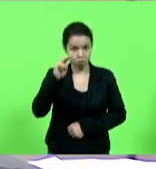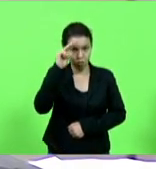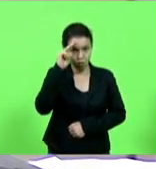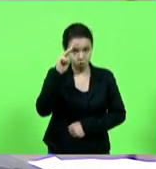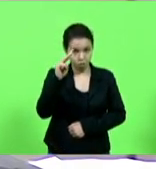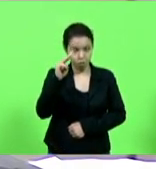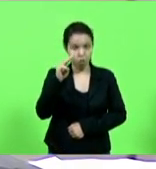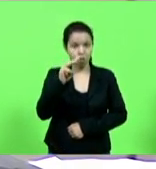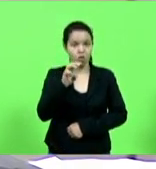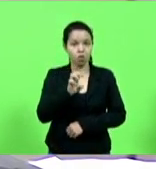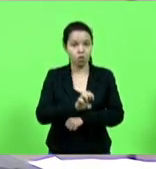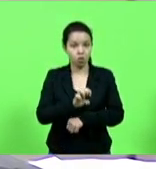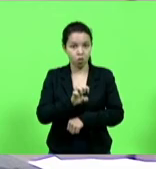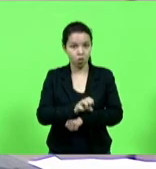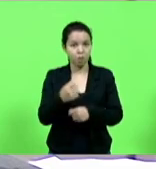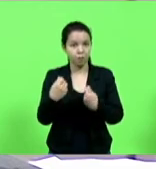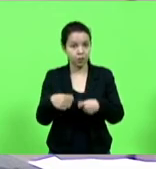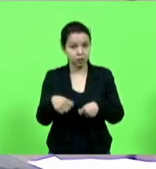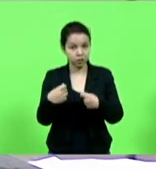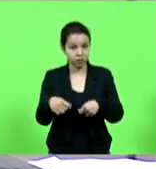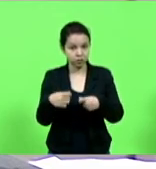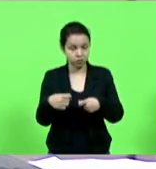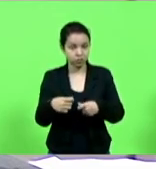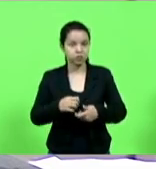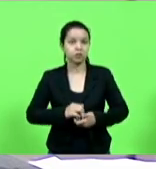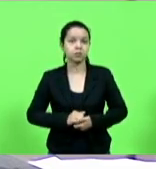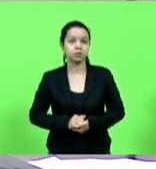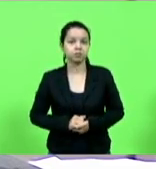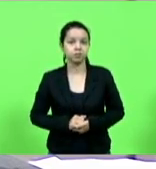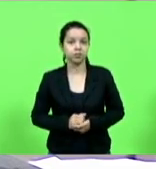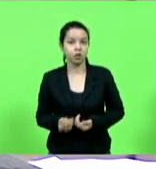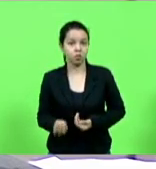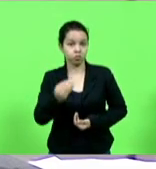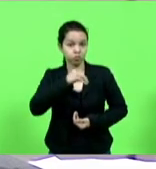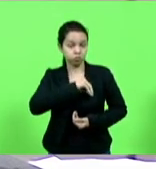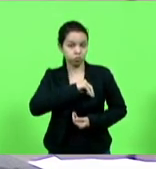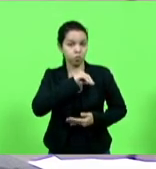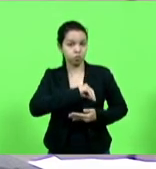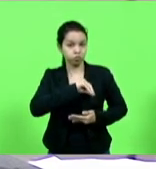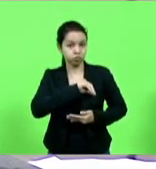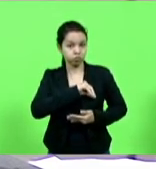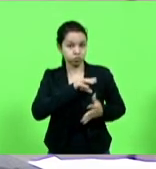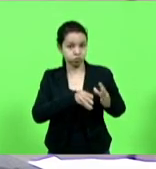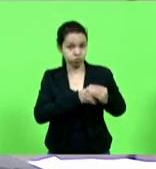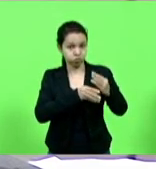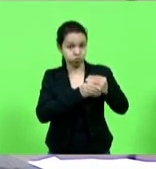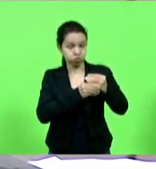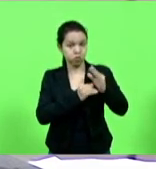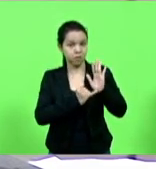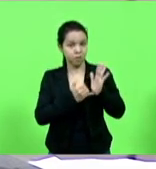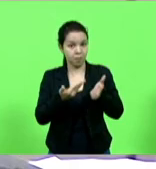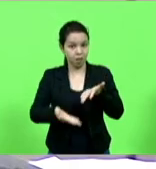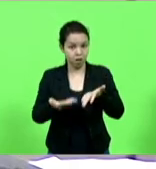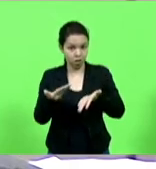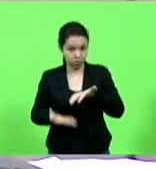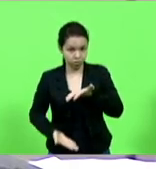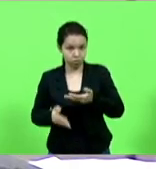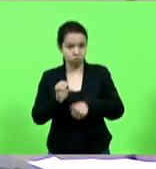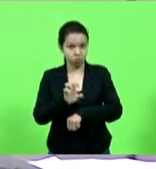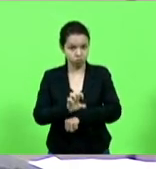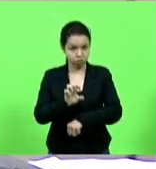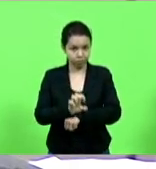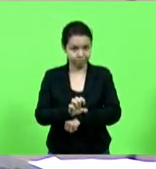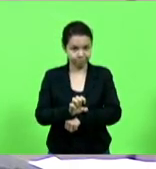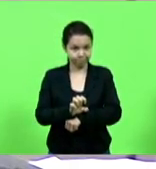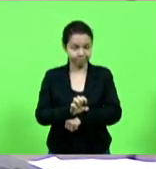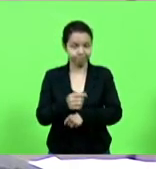inflacionárias nos salários de servidores públicos estaduais em discussão não havendo quem queira discutir